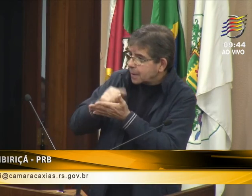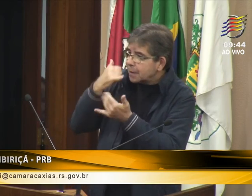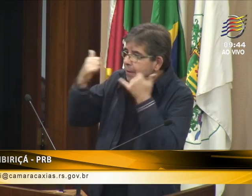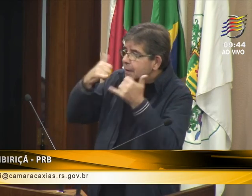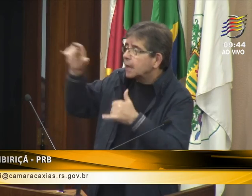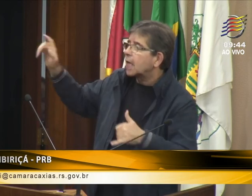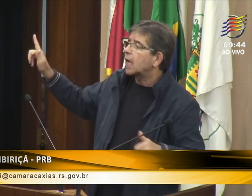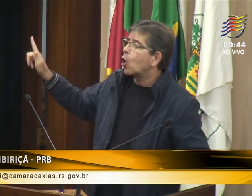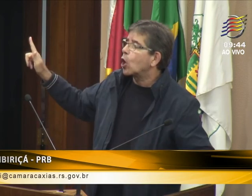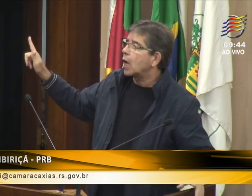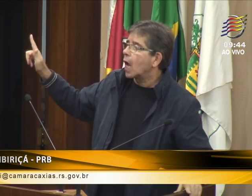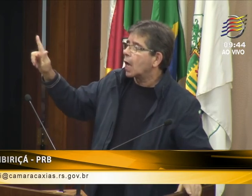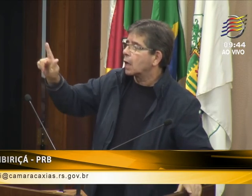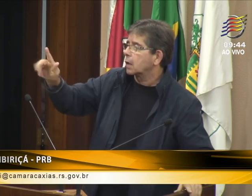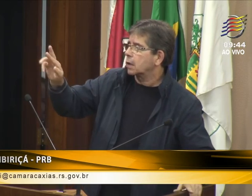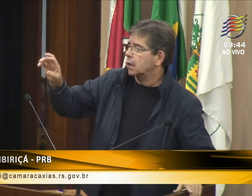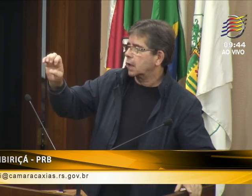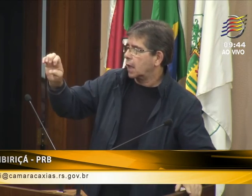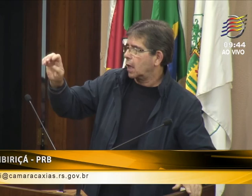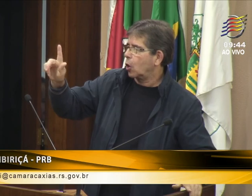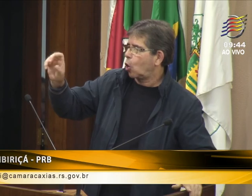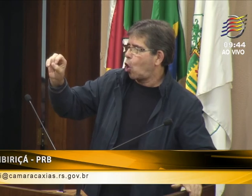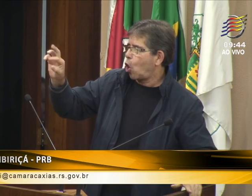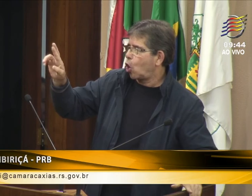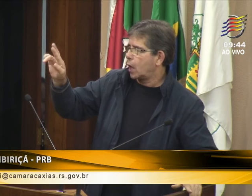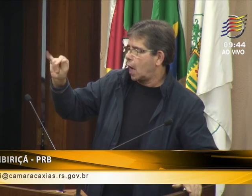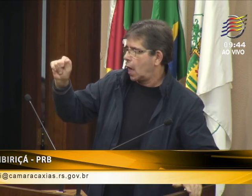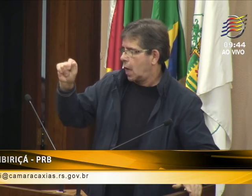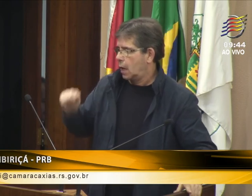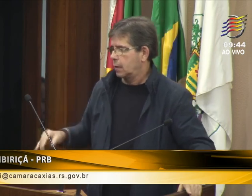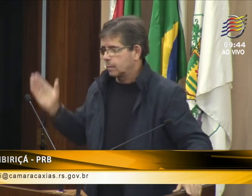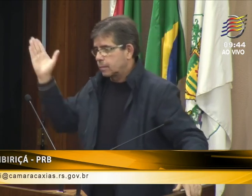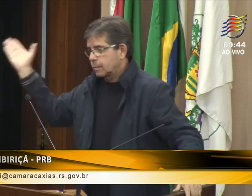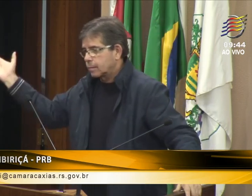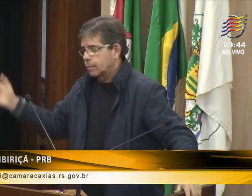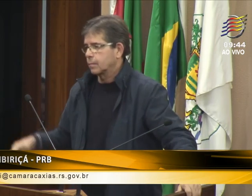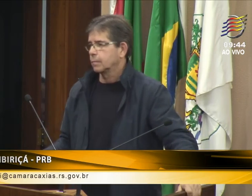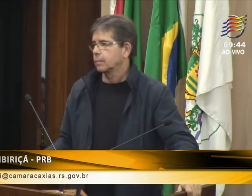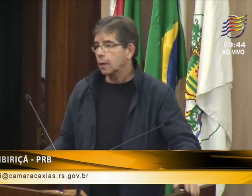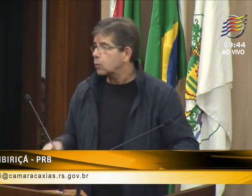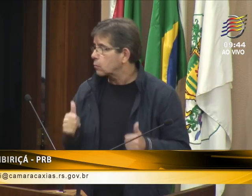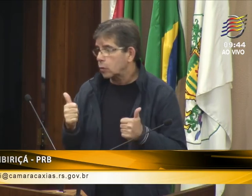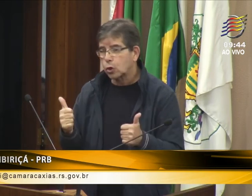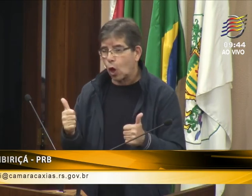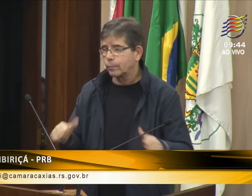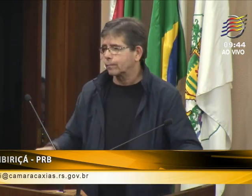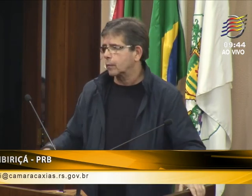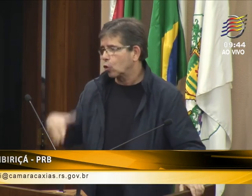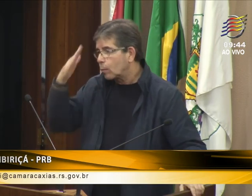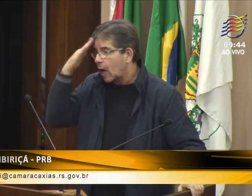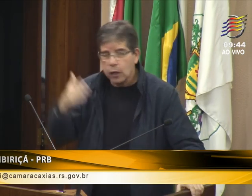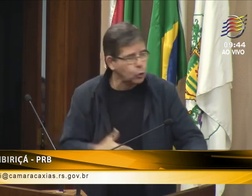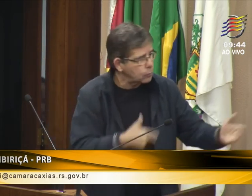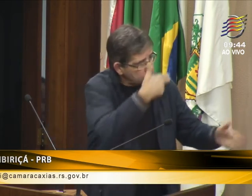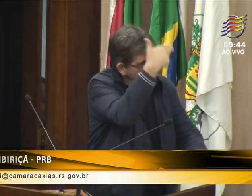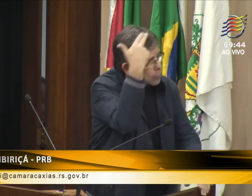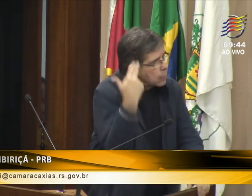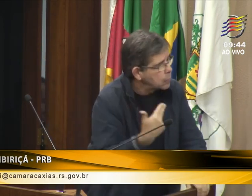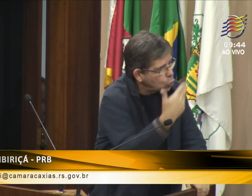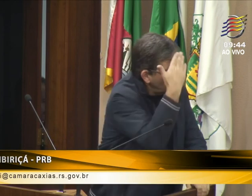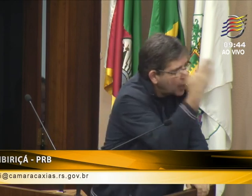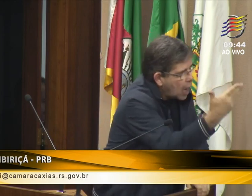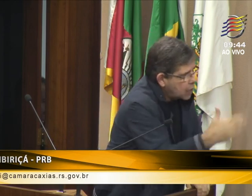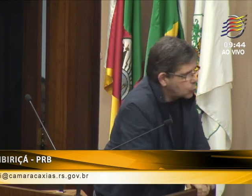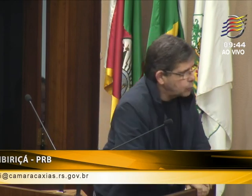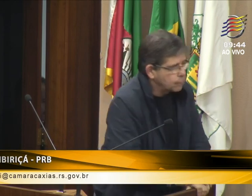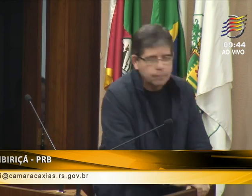inscrição, é só direto com a Grégora. Isso, é só ligar para a Grégora e fazer a inscrição. Ok? Muito